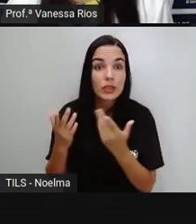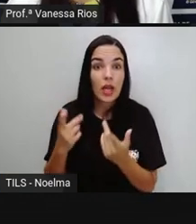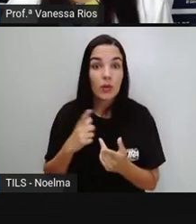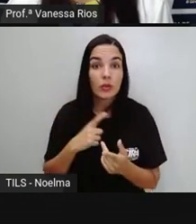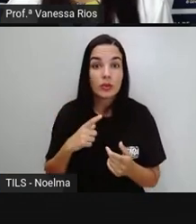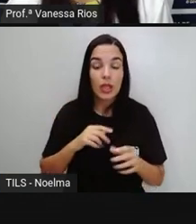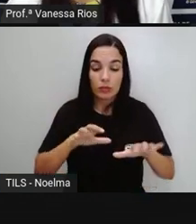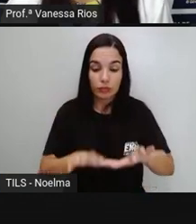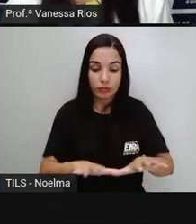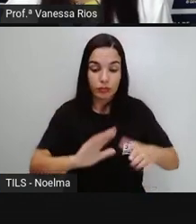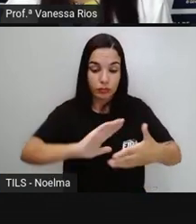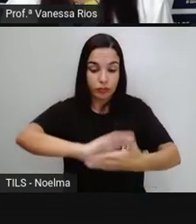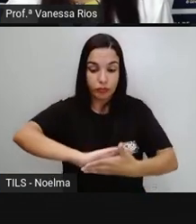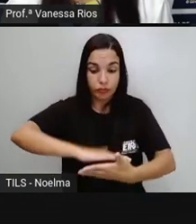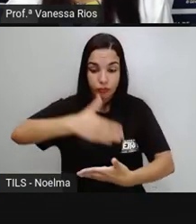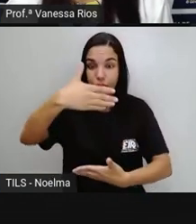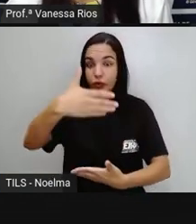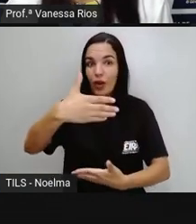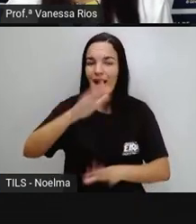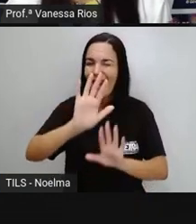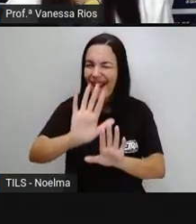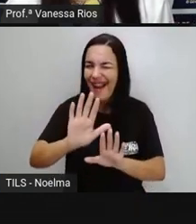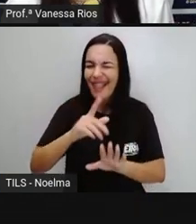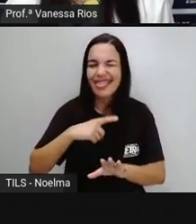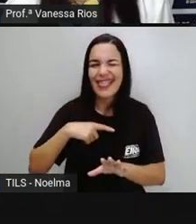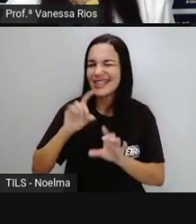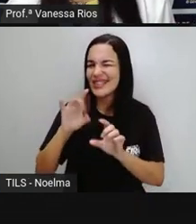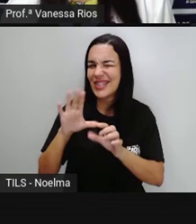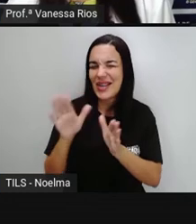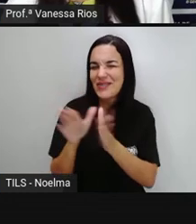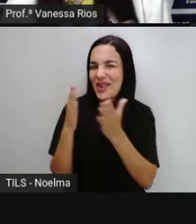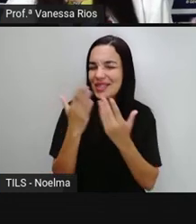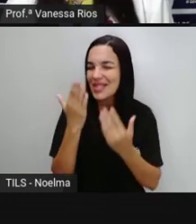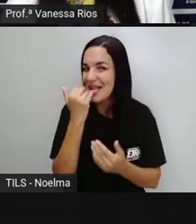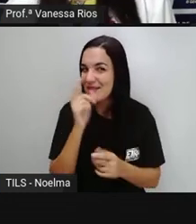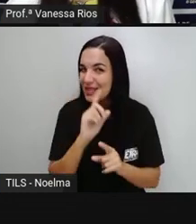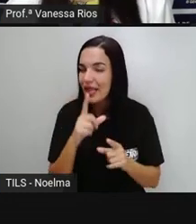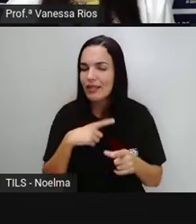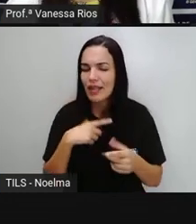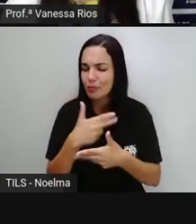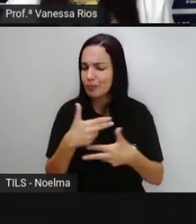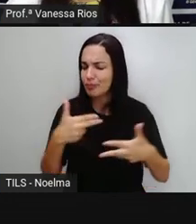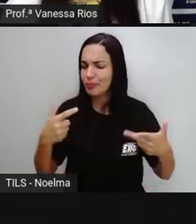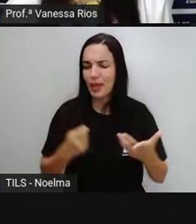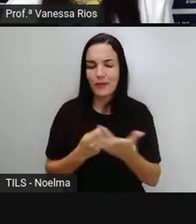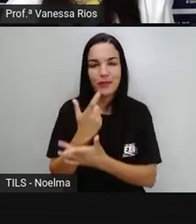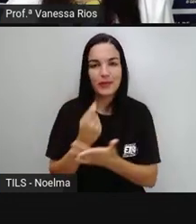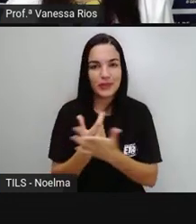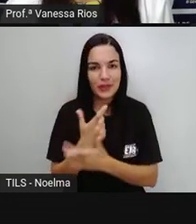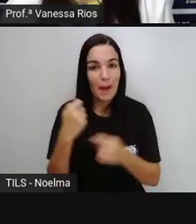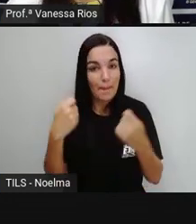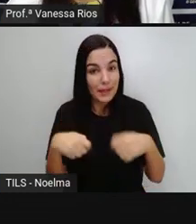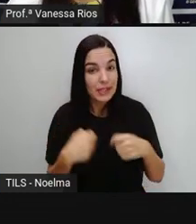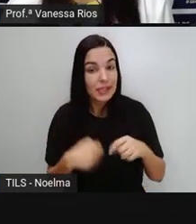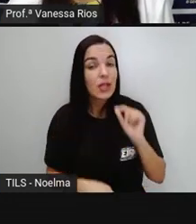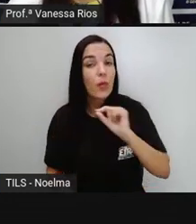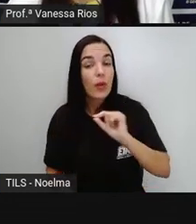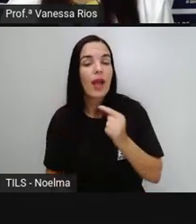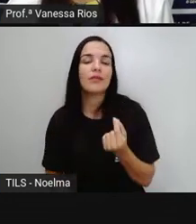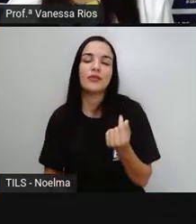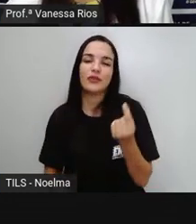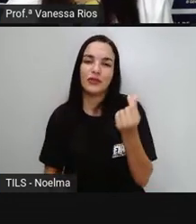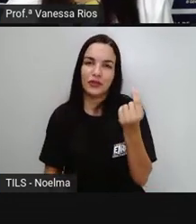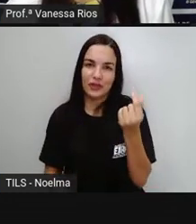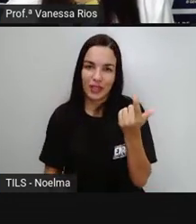notebooks Isso mesmo Não é só alimento Não é só Vários outros produtos São vendidos E precisam Do sistema